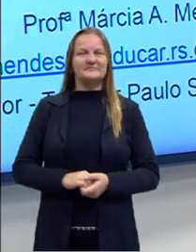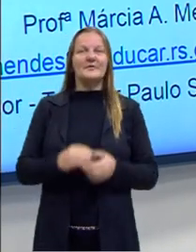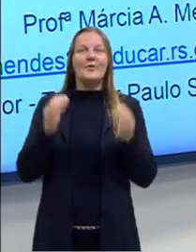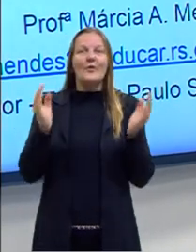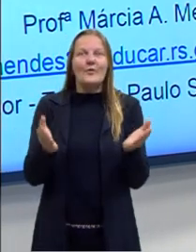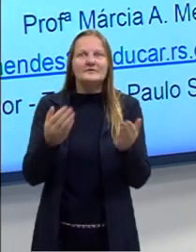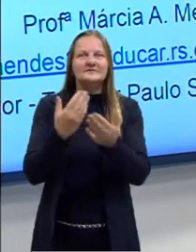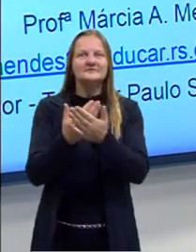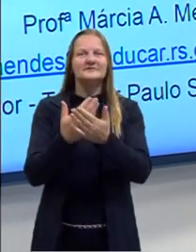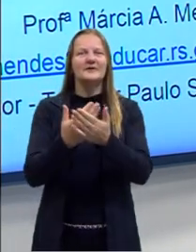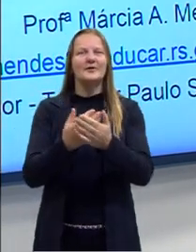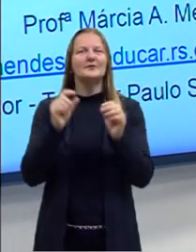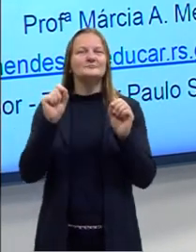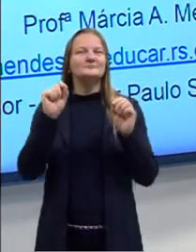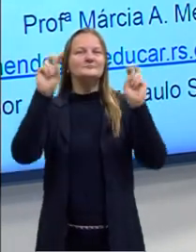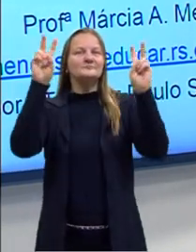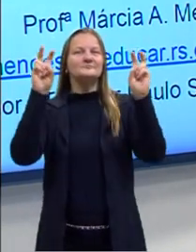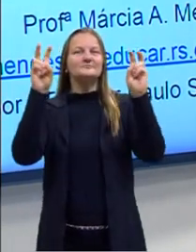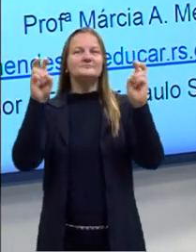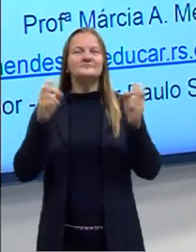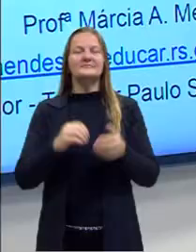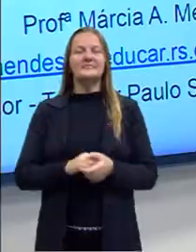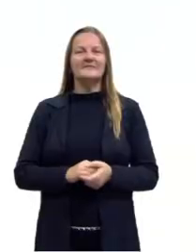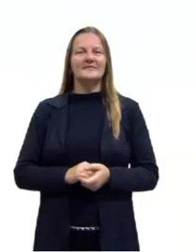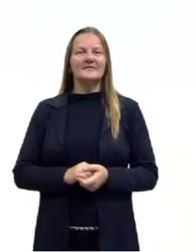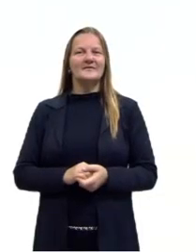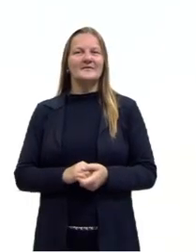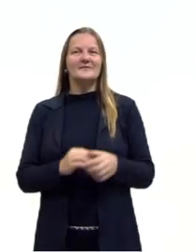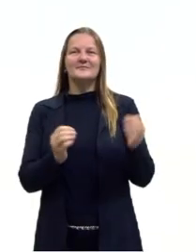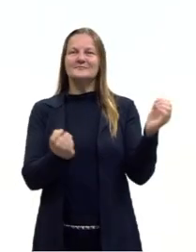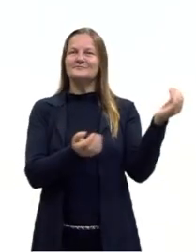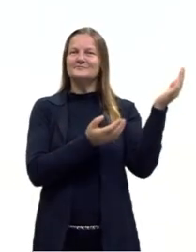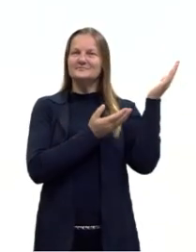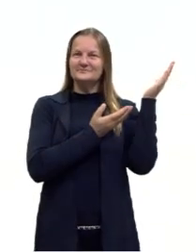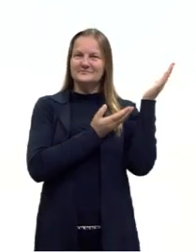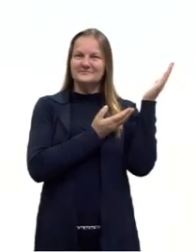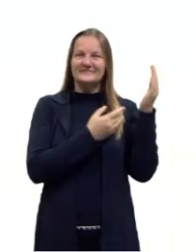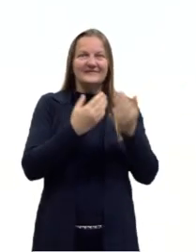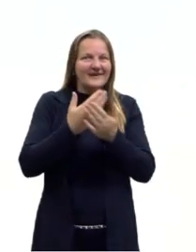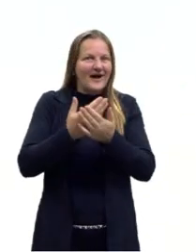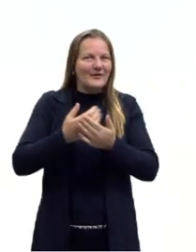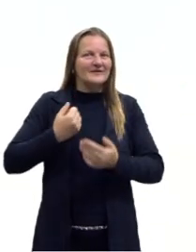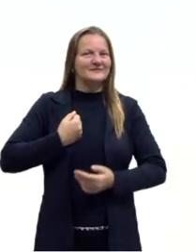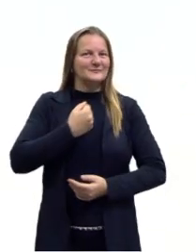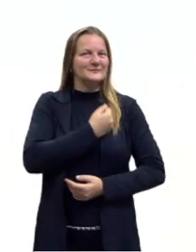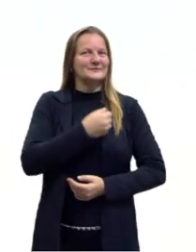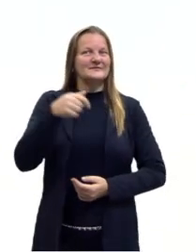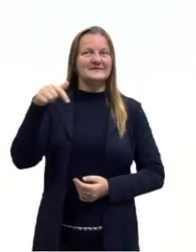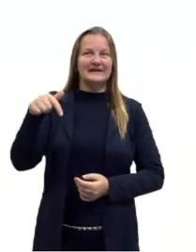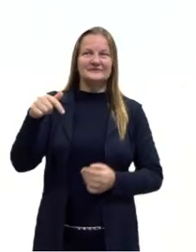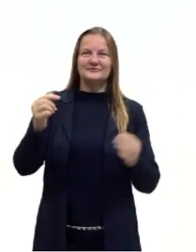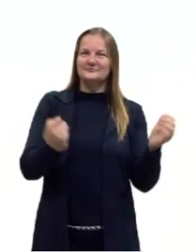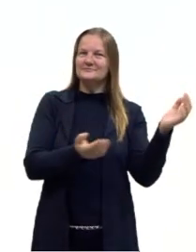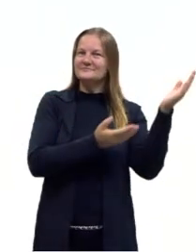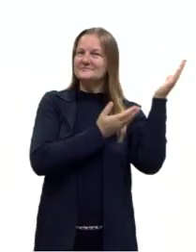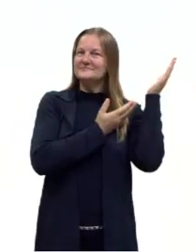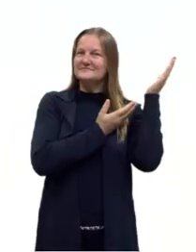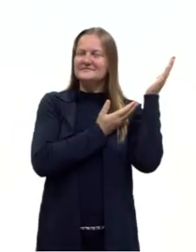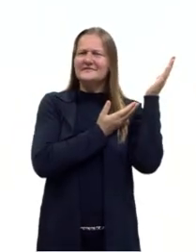aula é sobre as if clauses, nós estamos na aula 7, vamos falar um pouquinho das